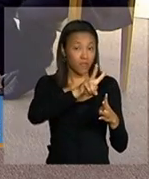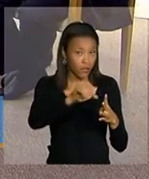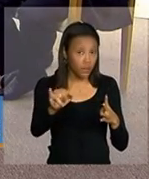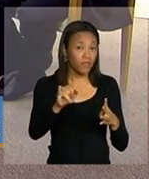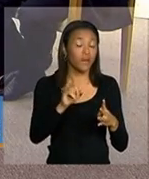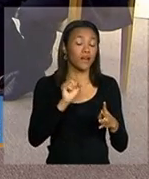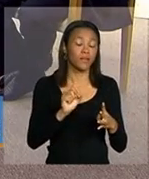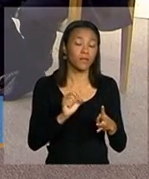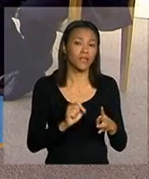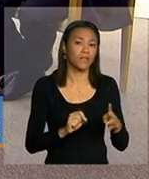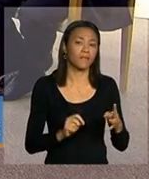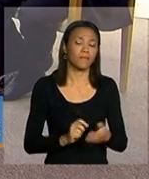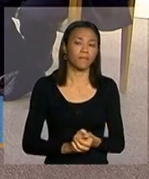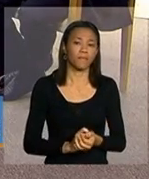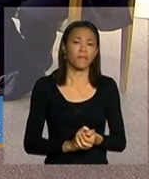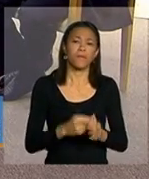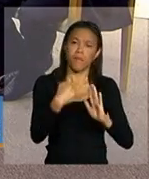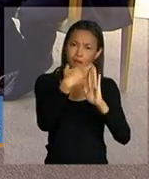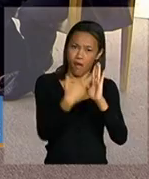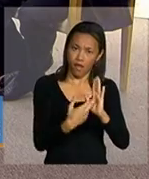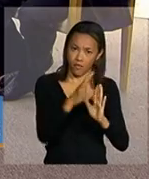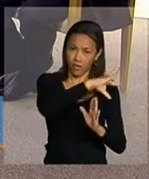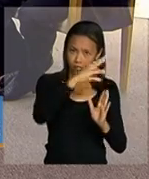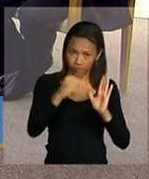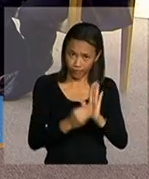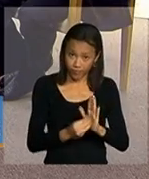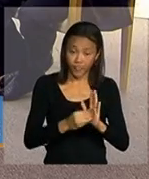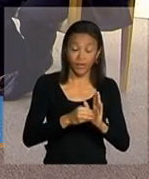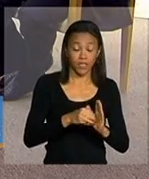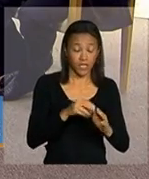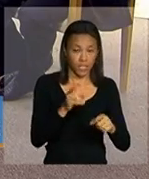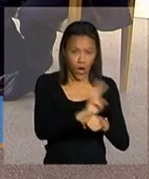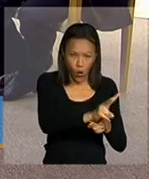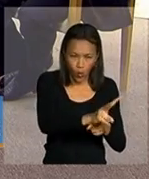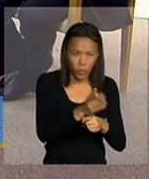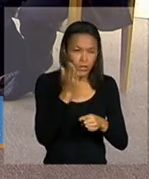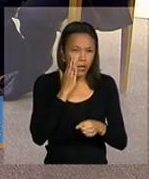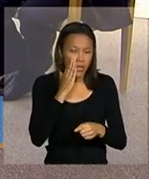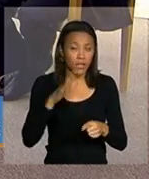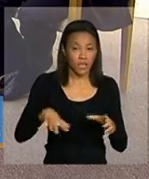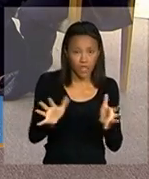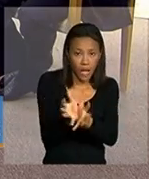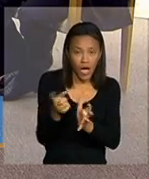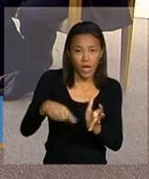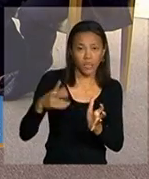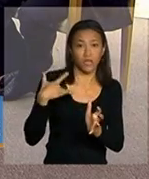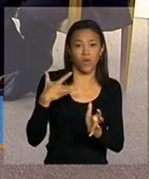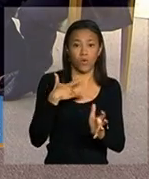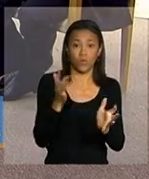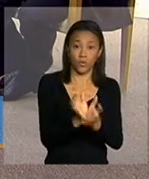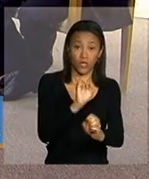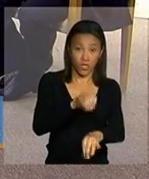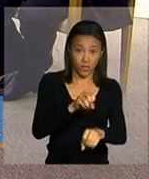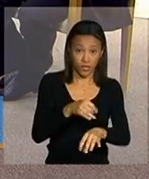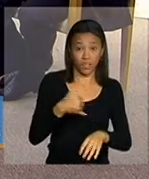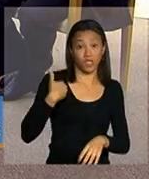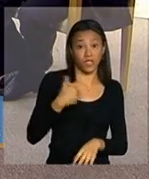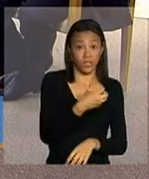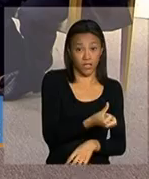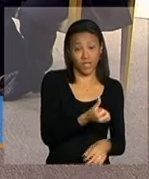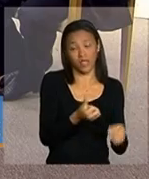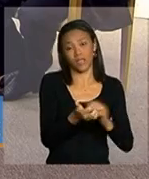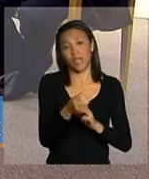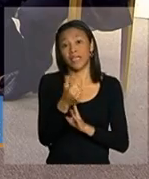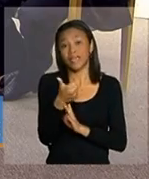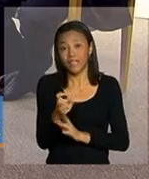tanto para a regra do acompanhamento da saúde, da educação de 6 a 15 anos, e para os